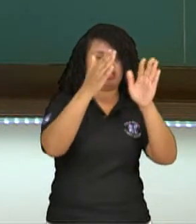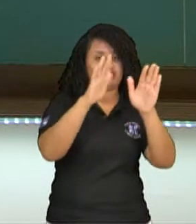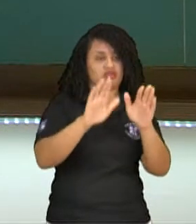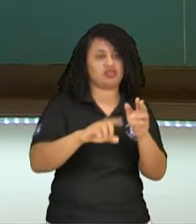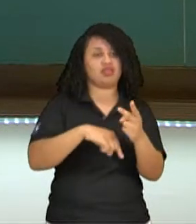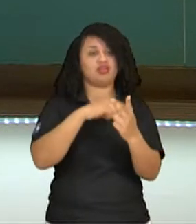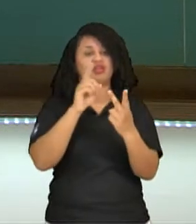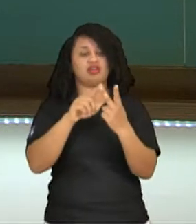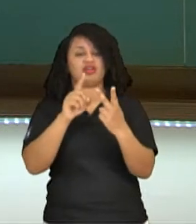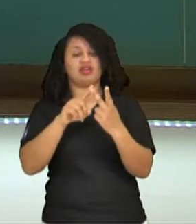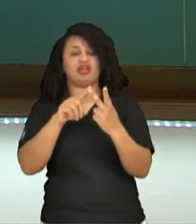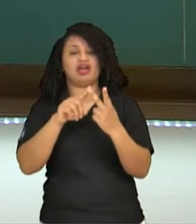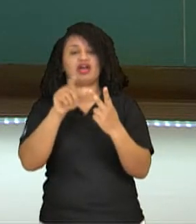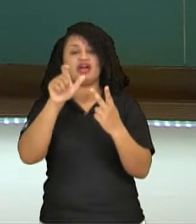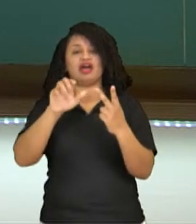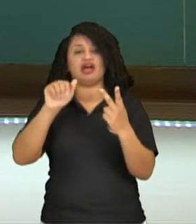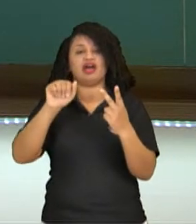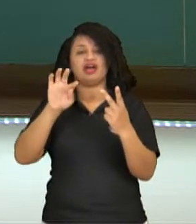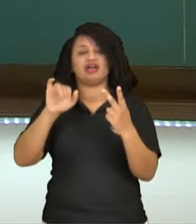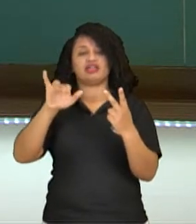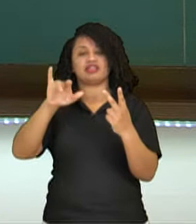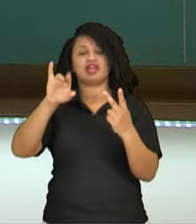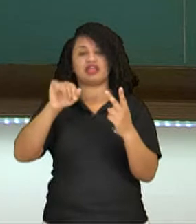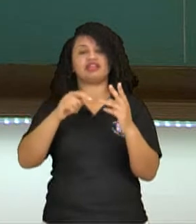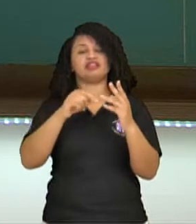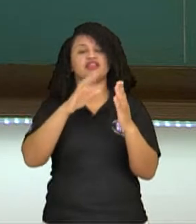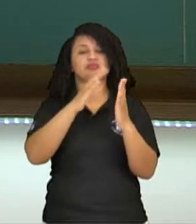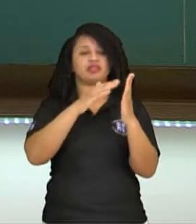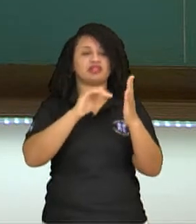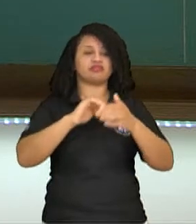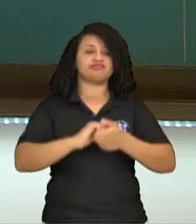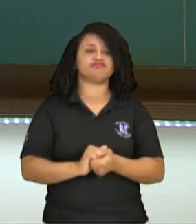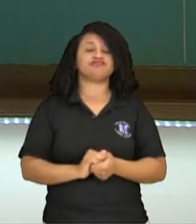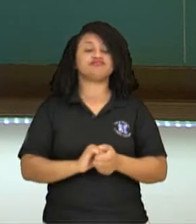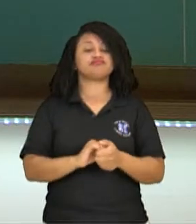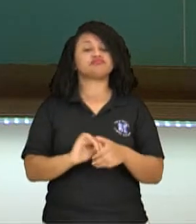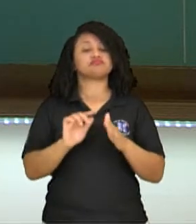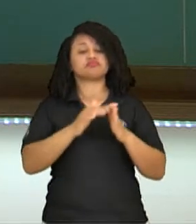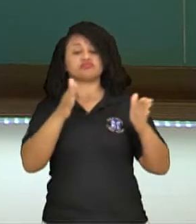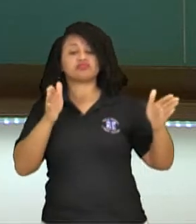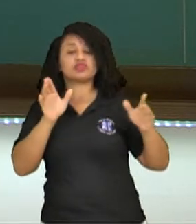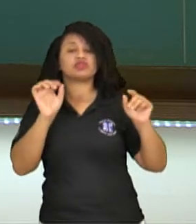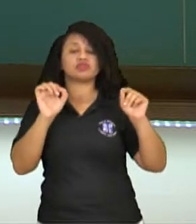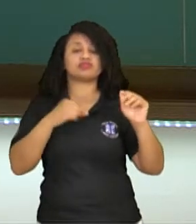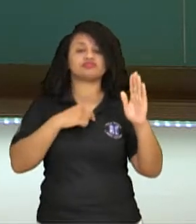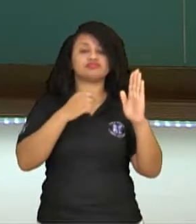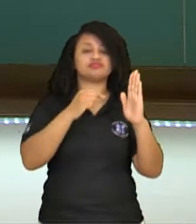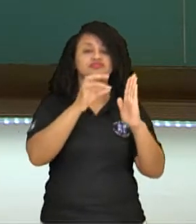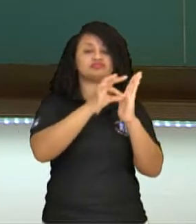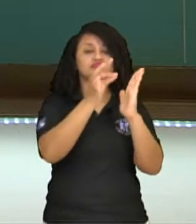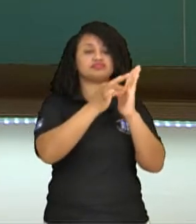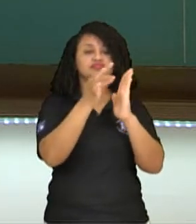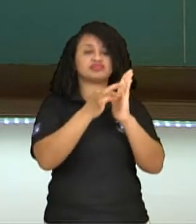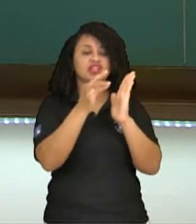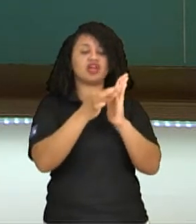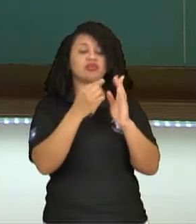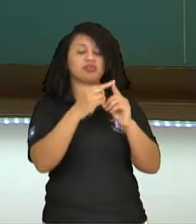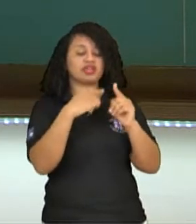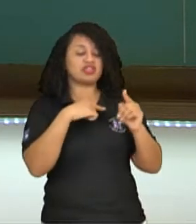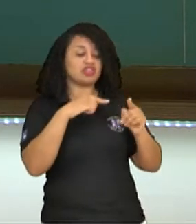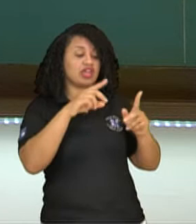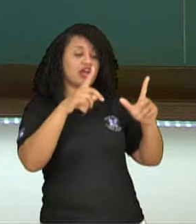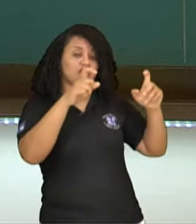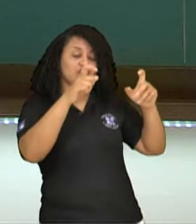era o Mestre Ataíde, né? Tem o Impressorismo, que ele surge com a observação da fotografia, vai utilizar o